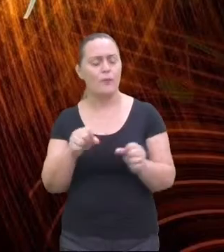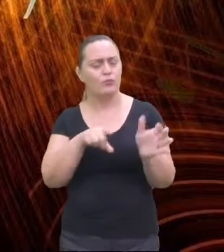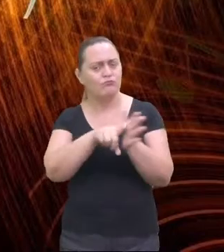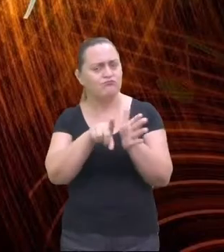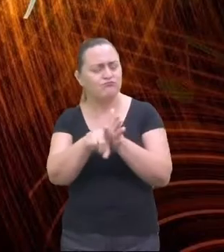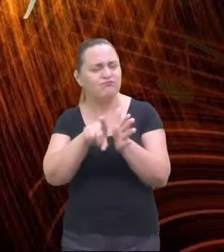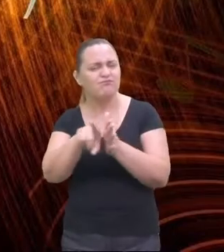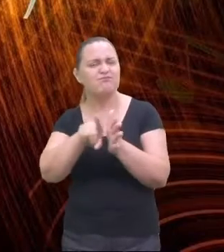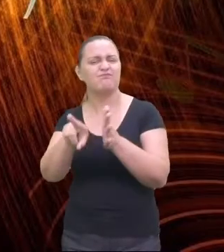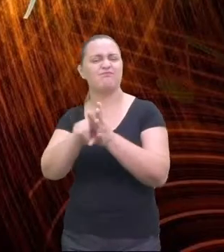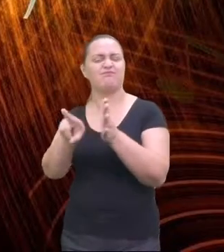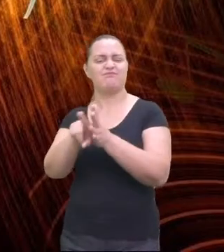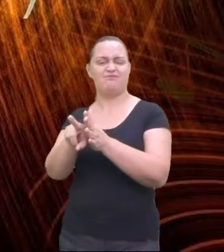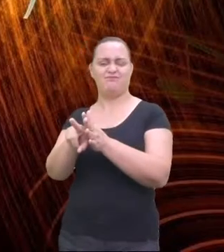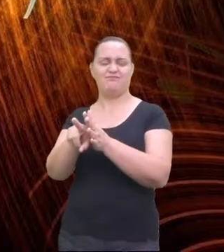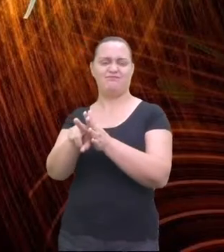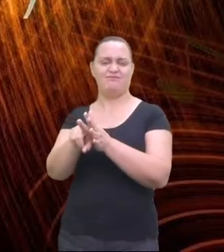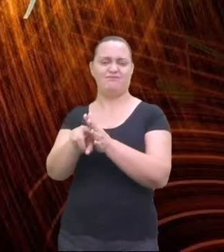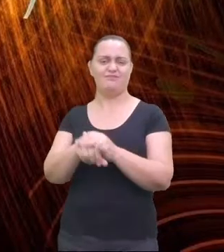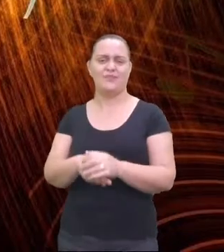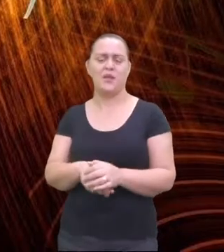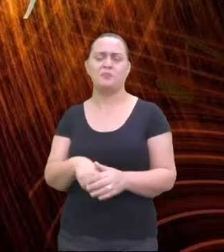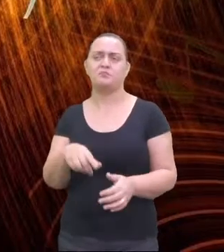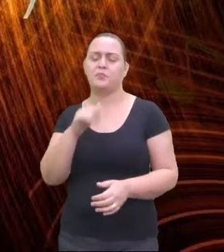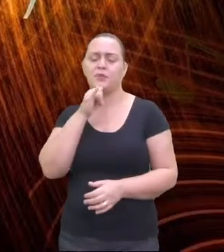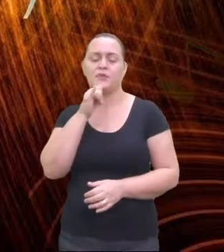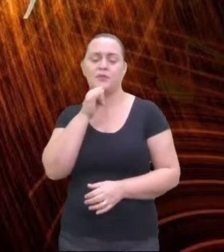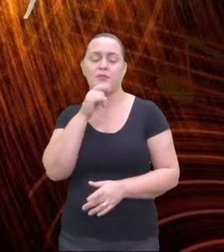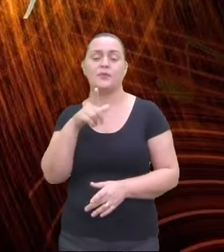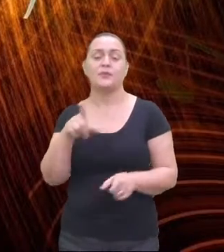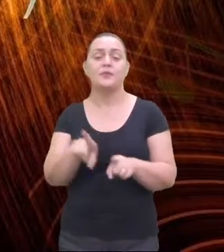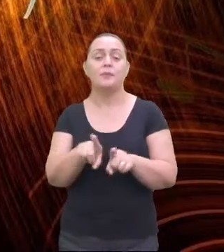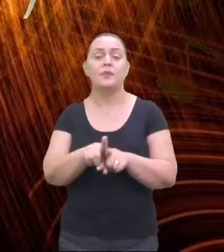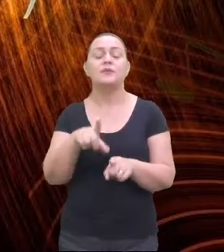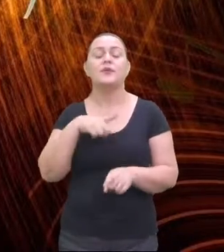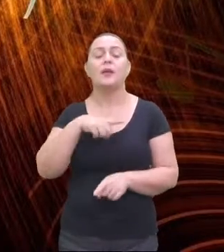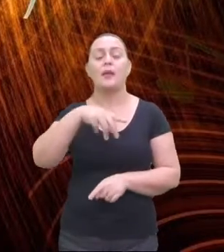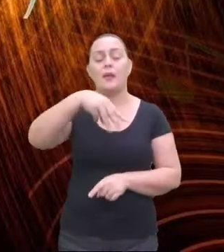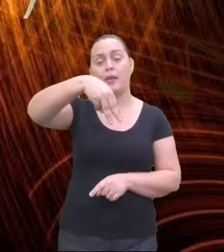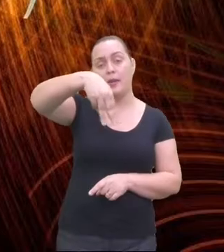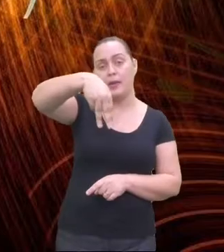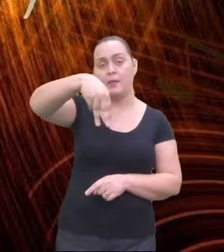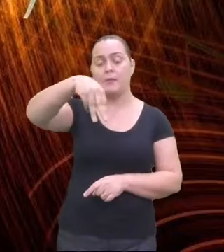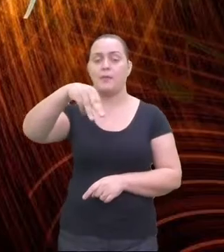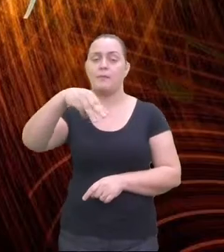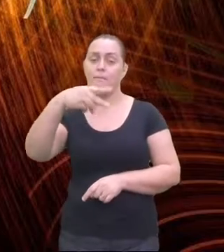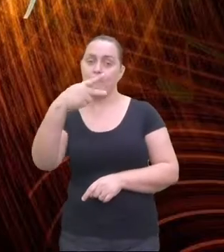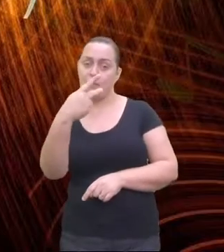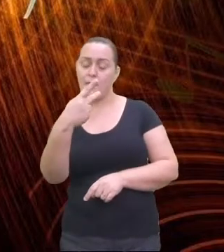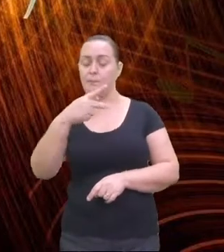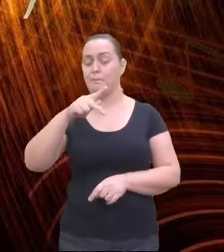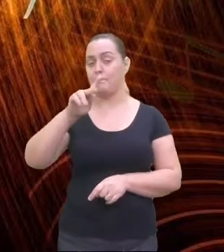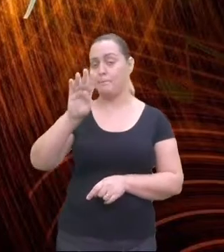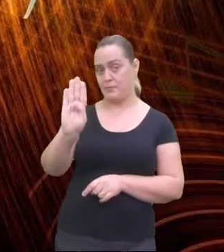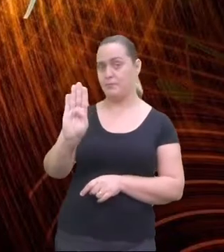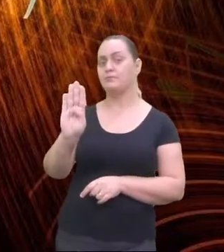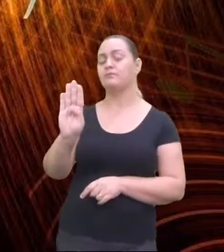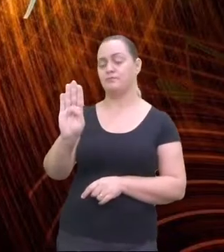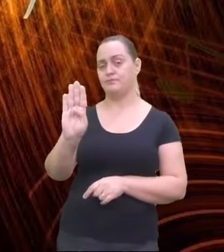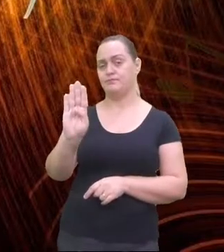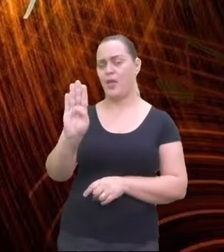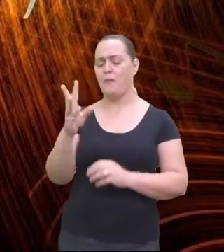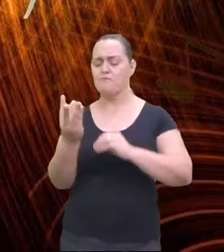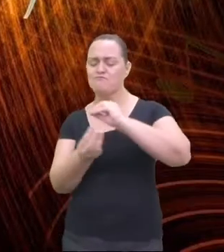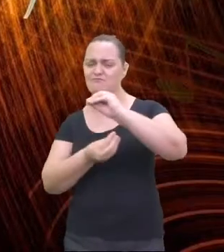Eu sou apaixonada por MPB. Da fusão... Ela é uma fusão de bosta nova com a música de raiz